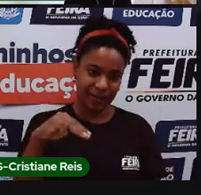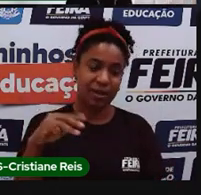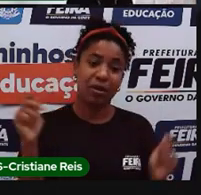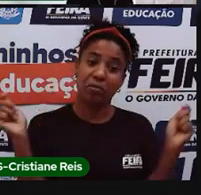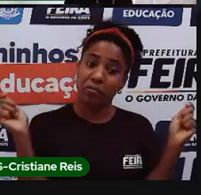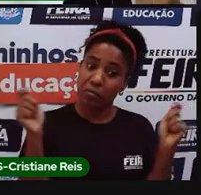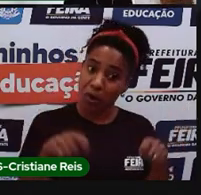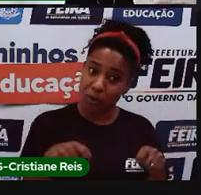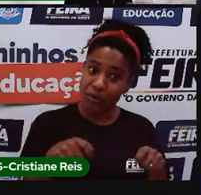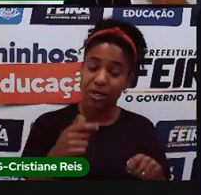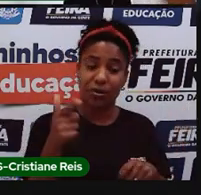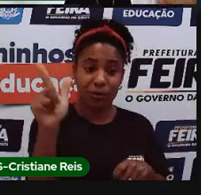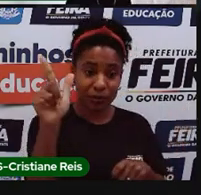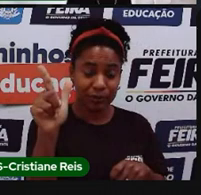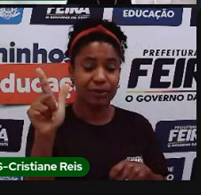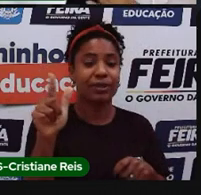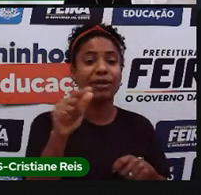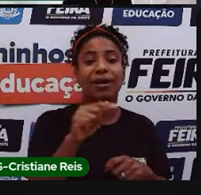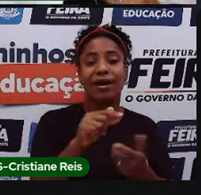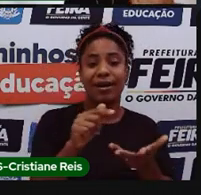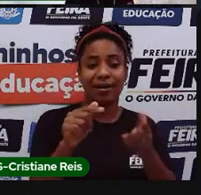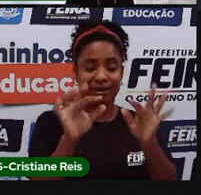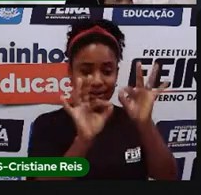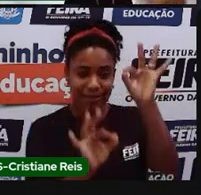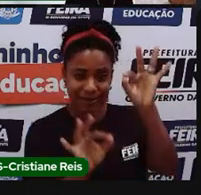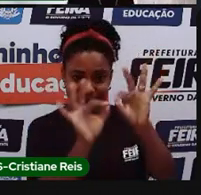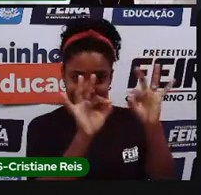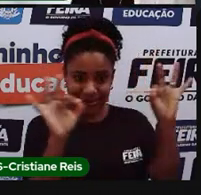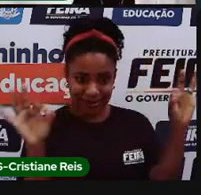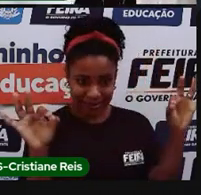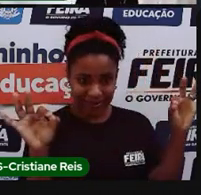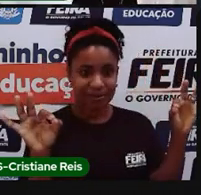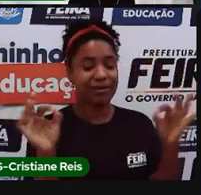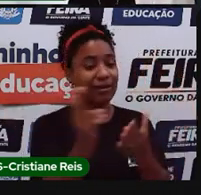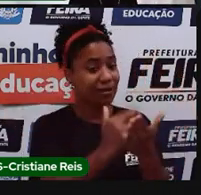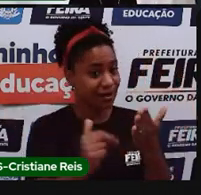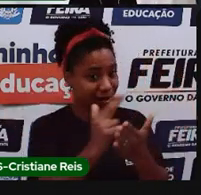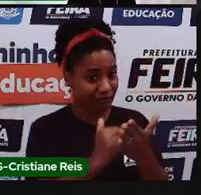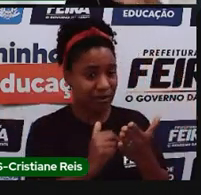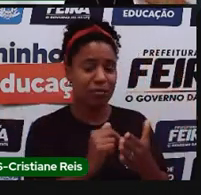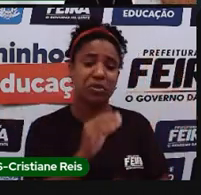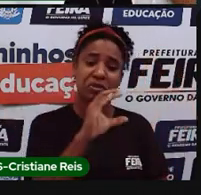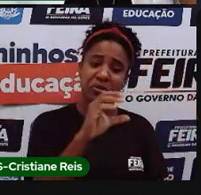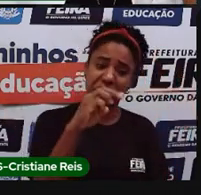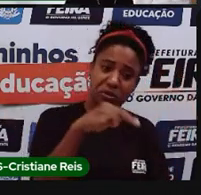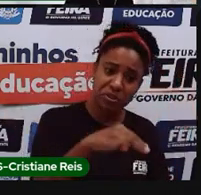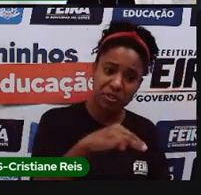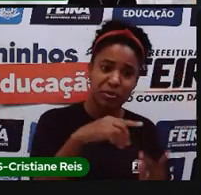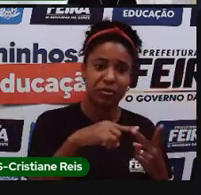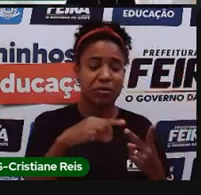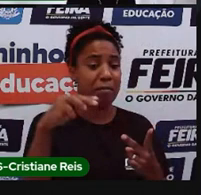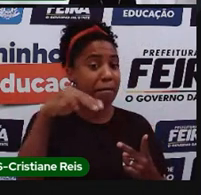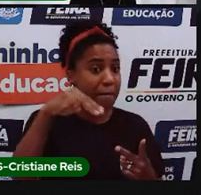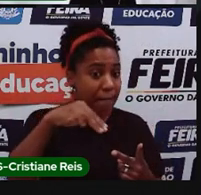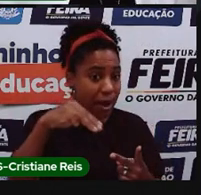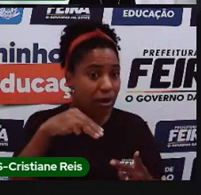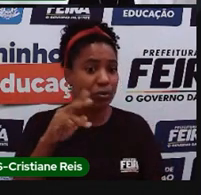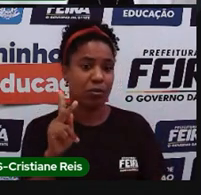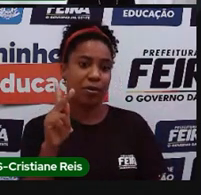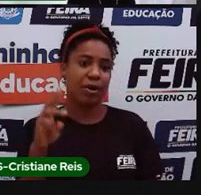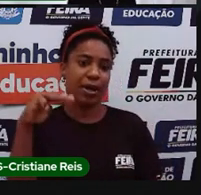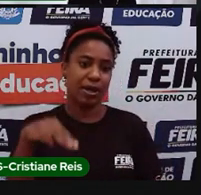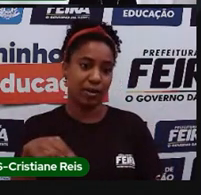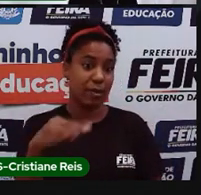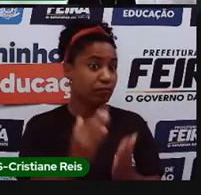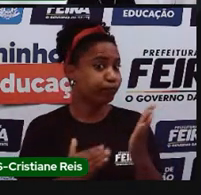ter ela em centímetros, posso ter ela em metro, posso ter ela em quilômetros. Então, ela envolve uma quantidade maior. Hoje,